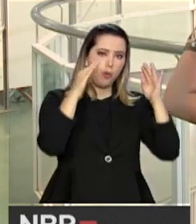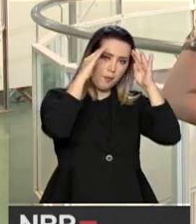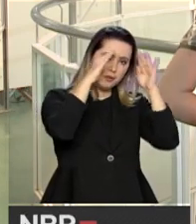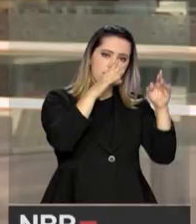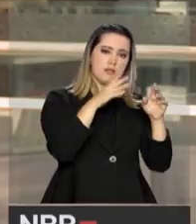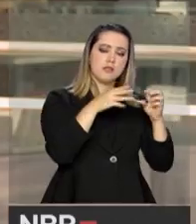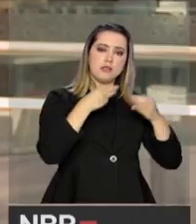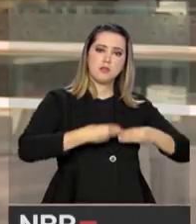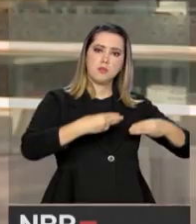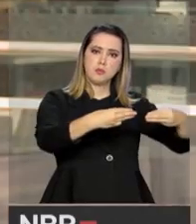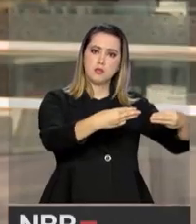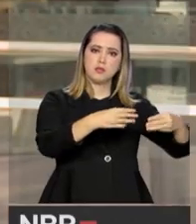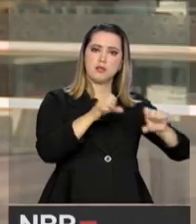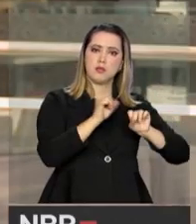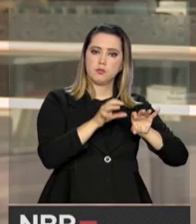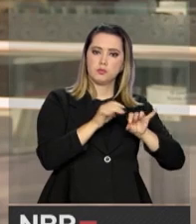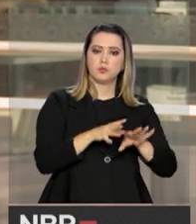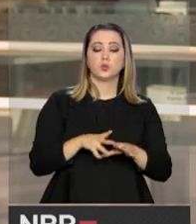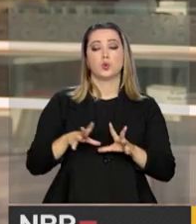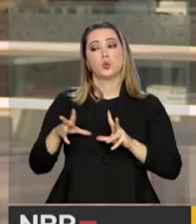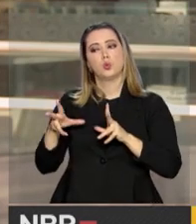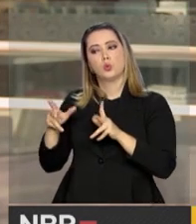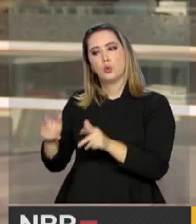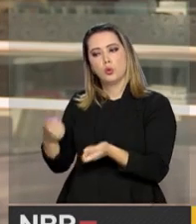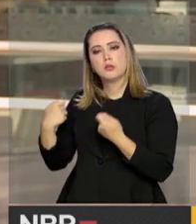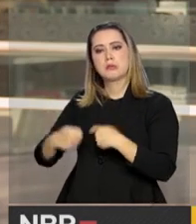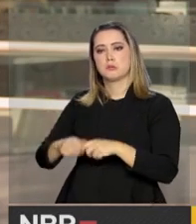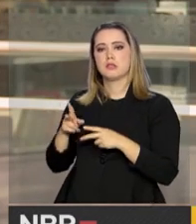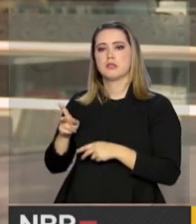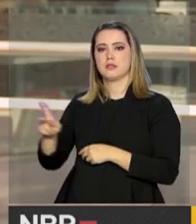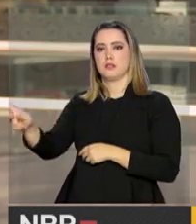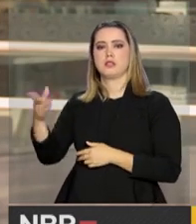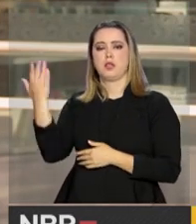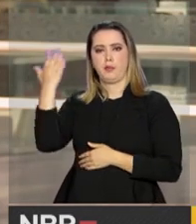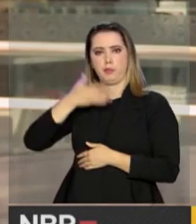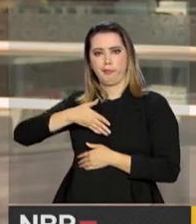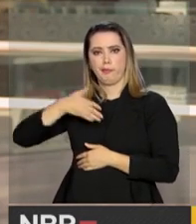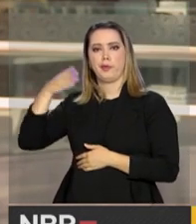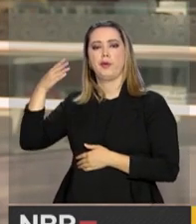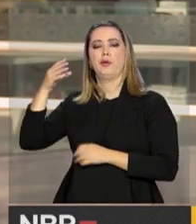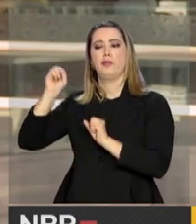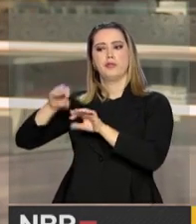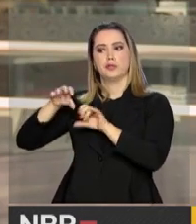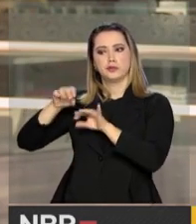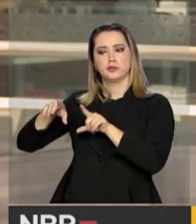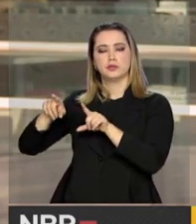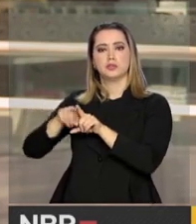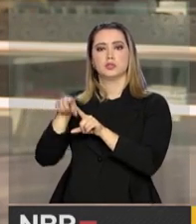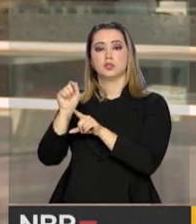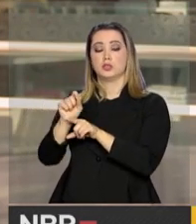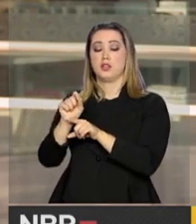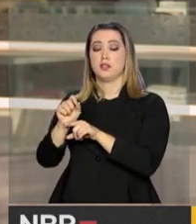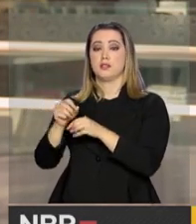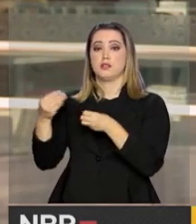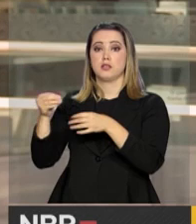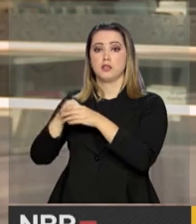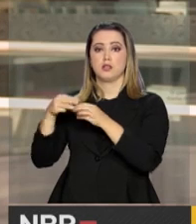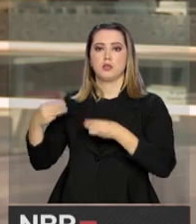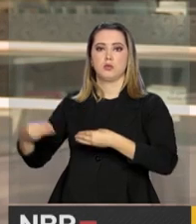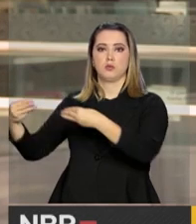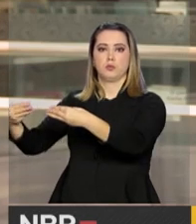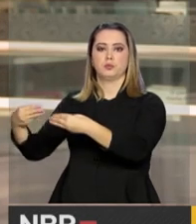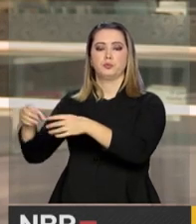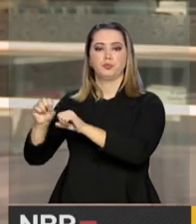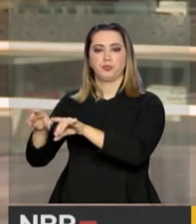avaliações do MEC? Não. Todas devem passar periodicamente. O INEP, que é responsável por isso, e o MEC, através da sua